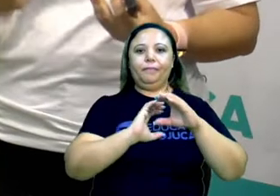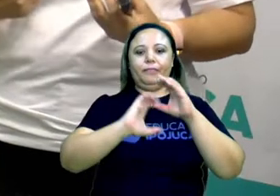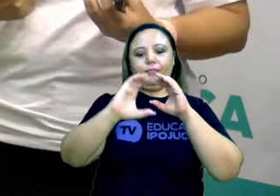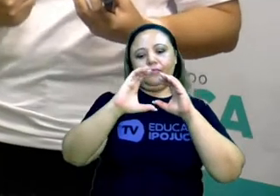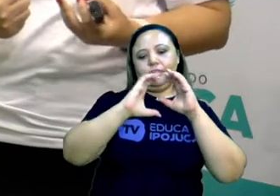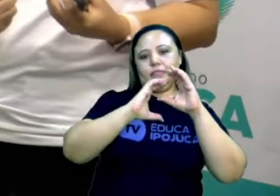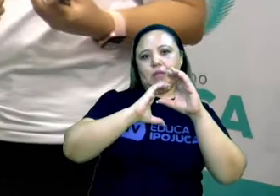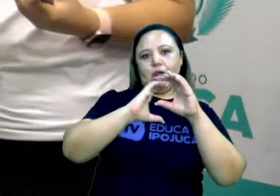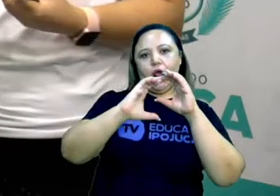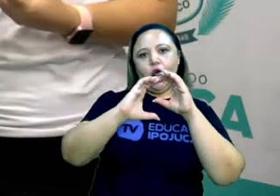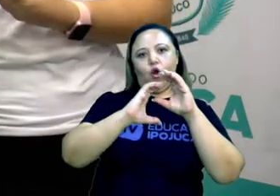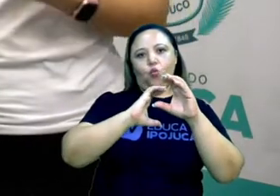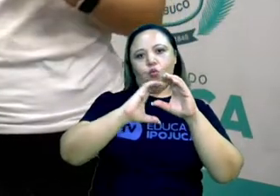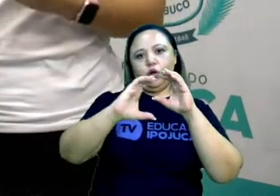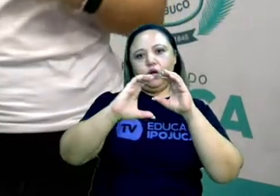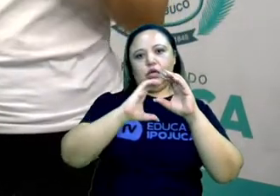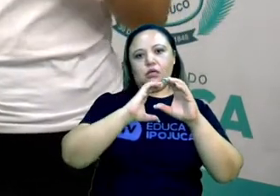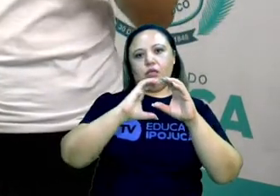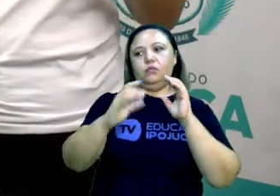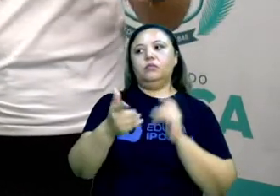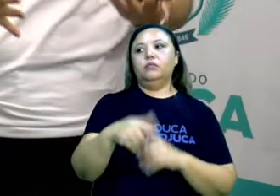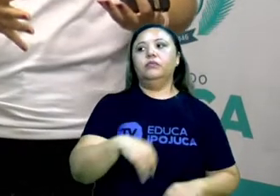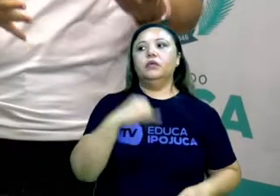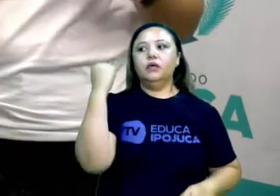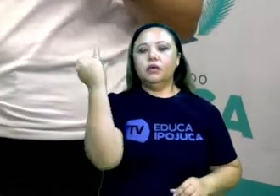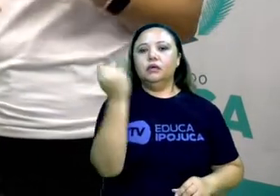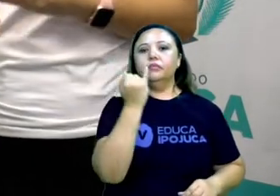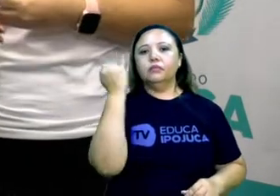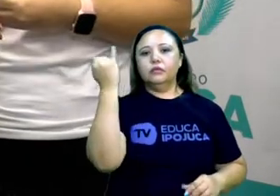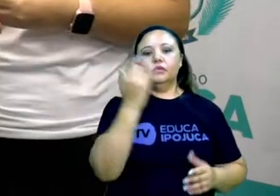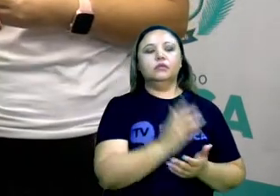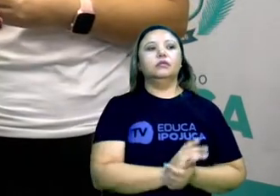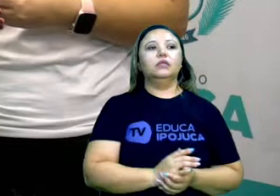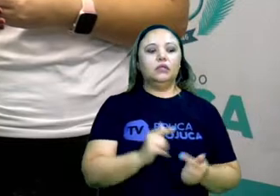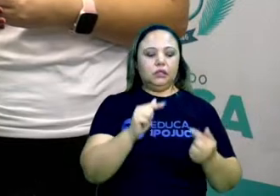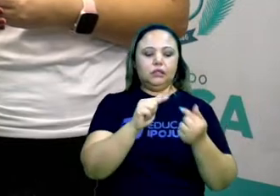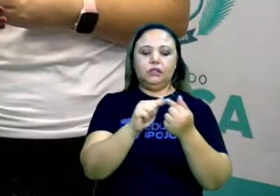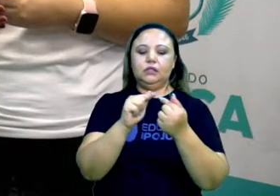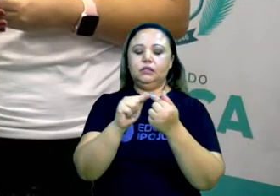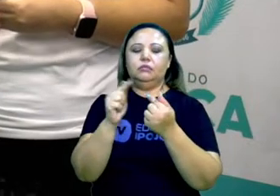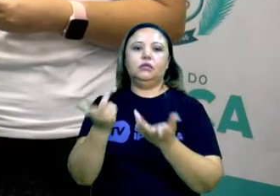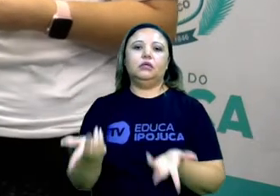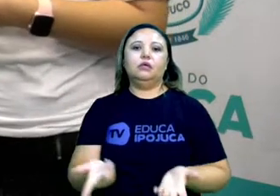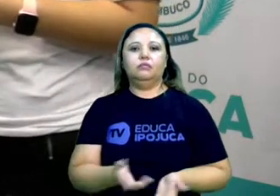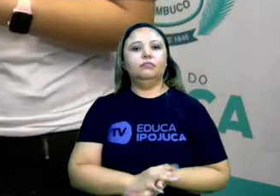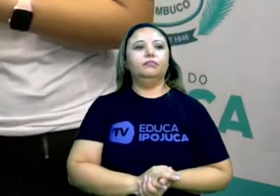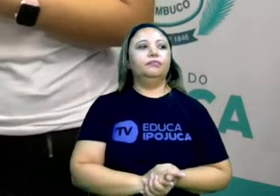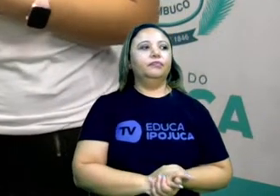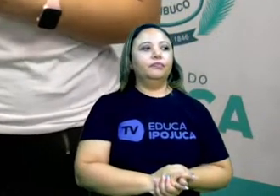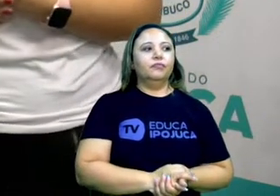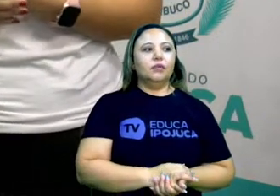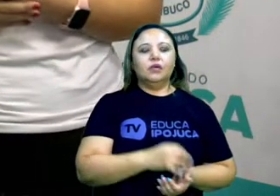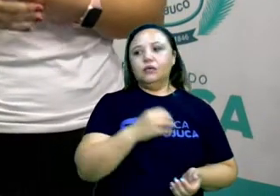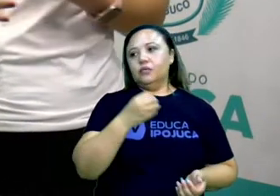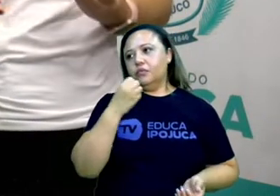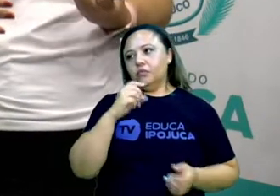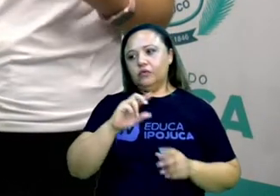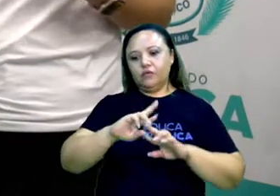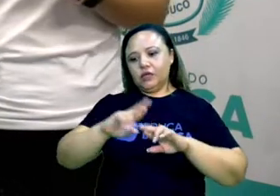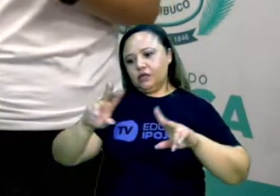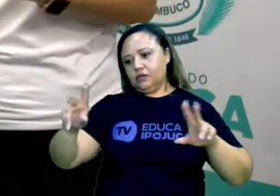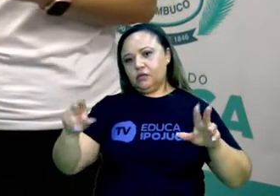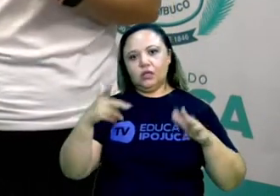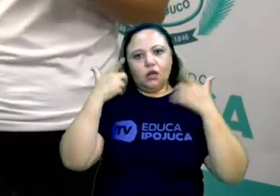essa mensagem, ela está adequada para aquele contexto. Tá bom? Então não existe aí variação